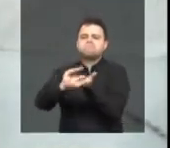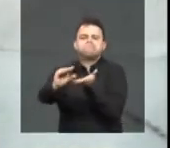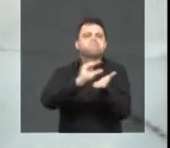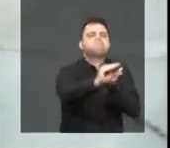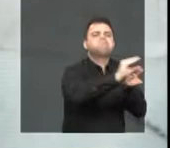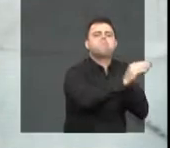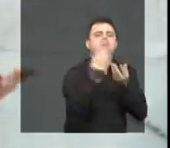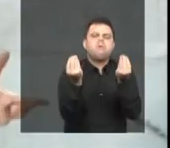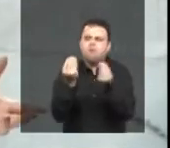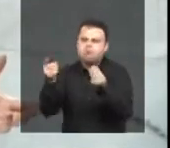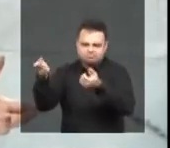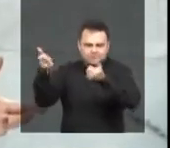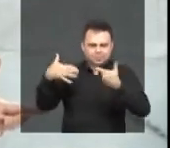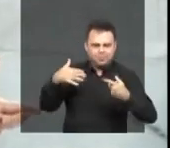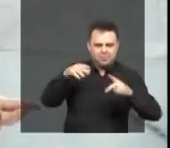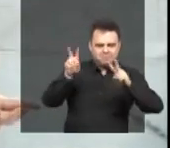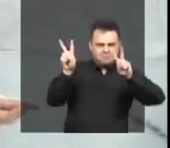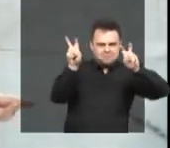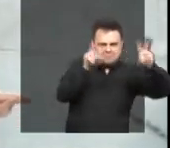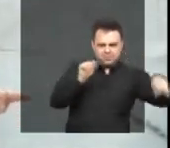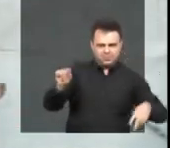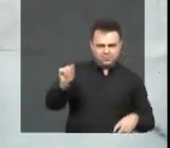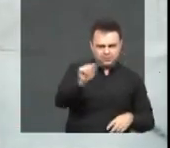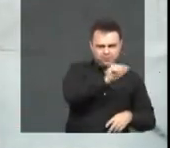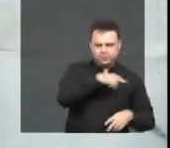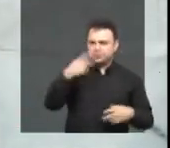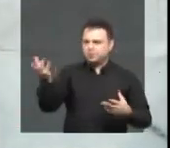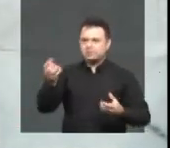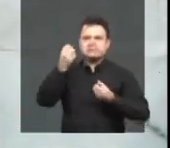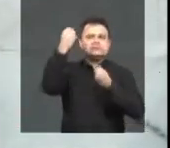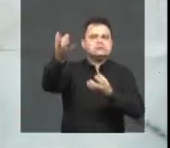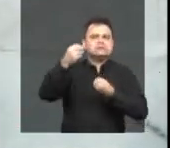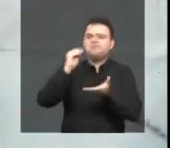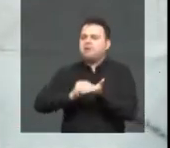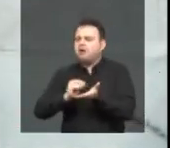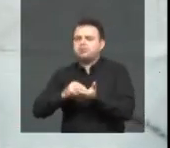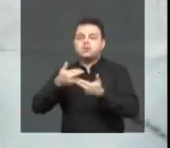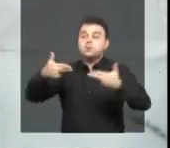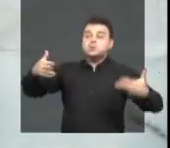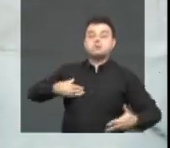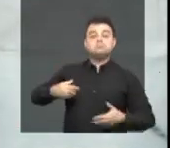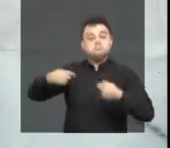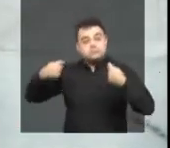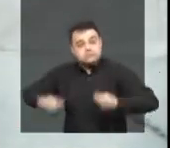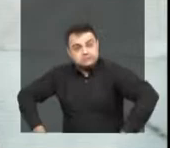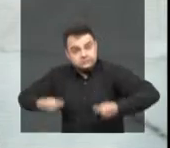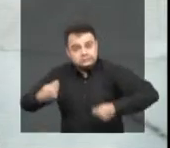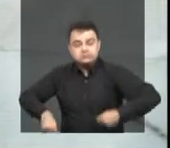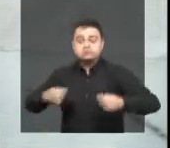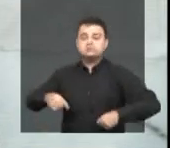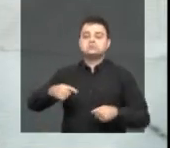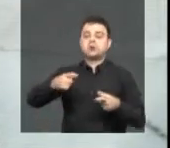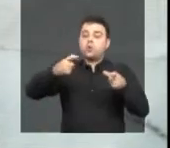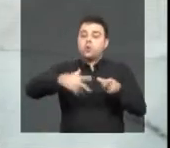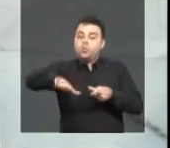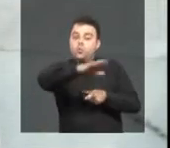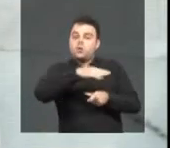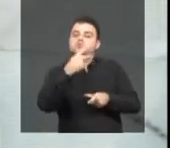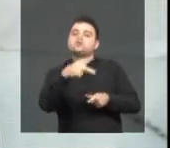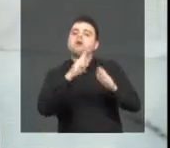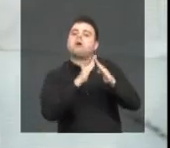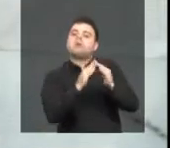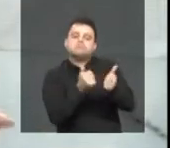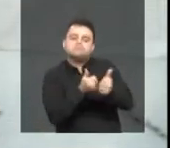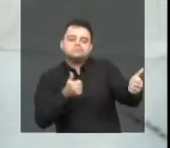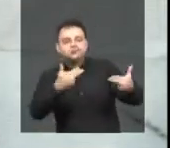as verbas que o doutor Renato mencionou, ou de qualquer notícia, se tiver qualquer reivindicação, se você precisa